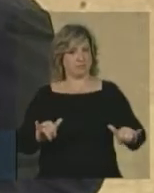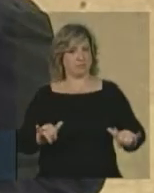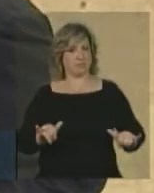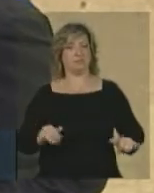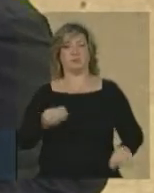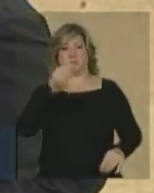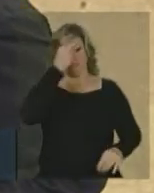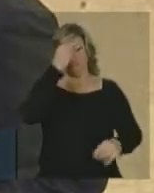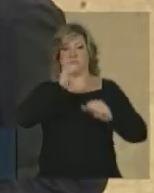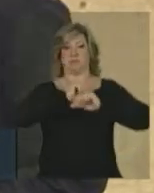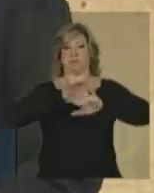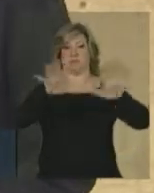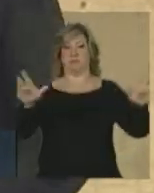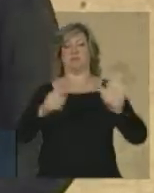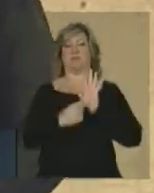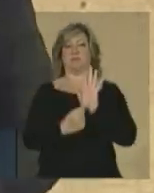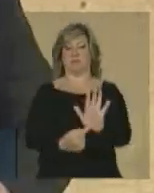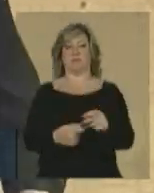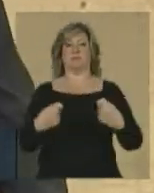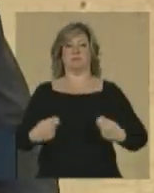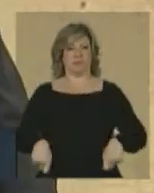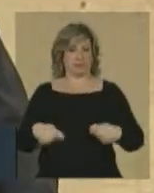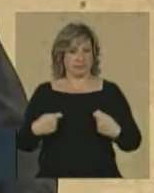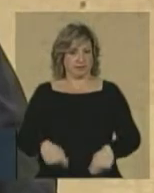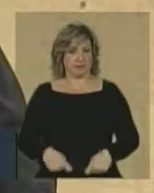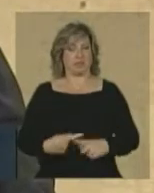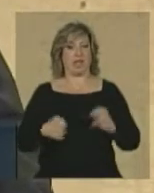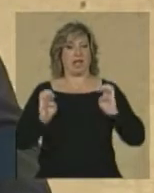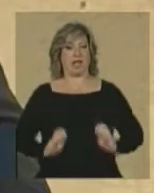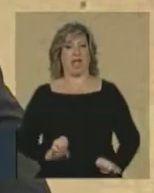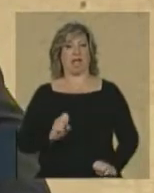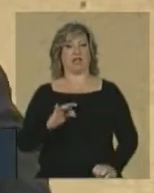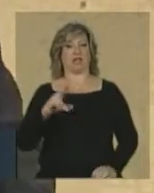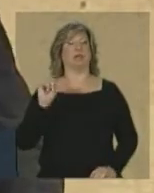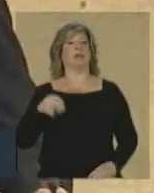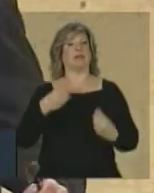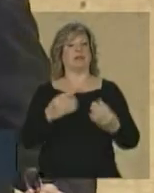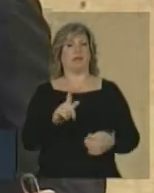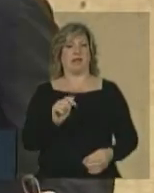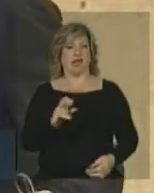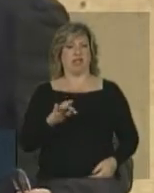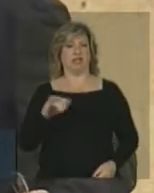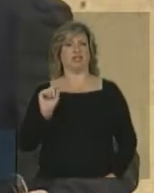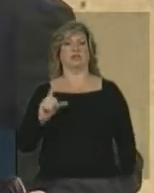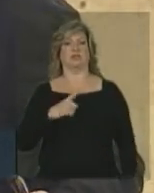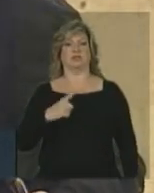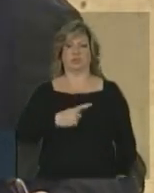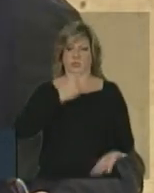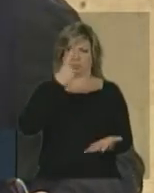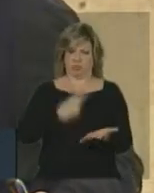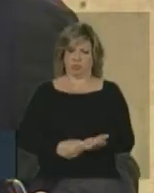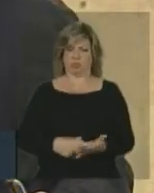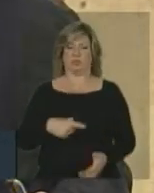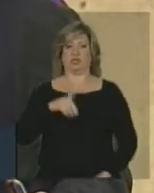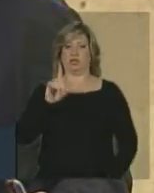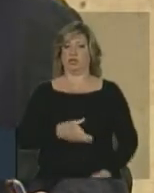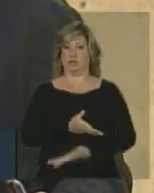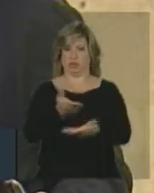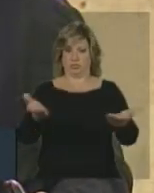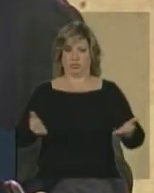transparência, para a ética e para que, evidentemente, nós possamos garantir os postulados maiores do cumprimento do Estado de Direito.